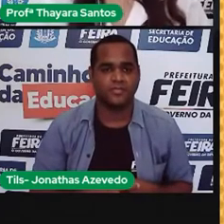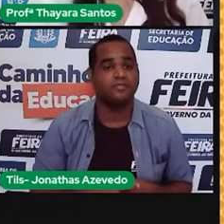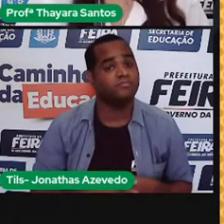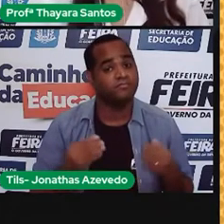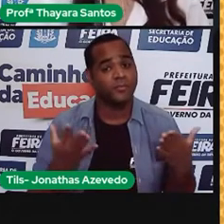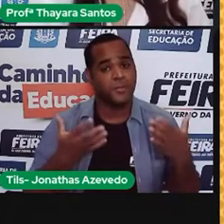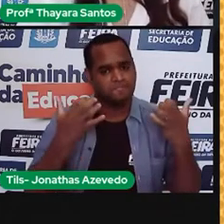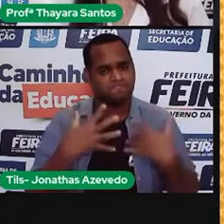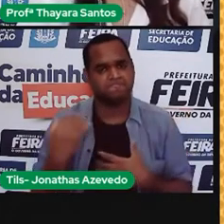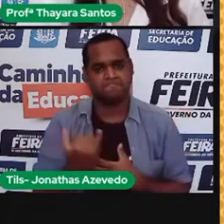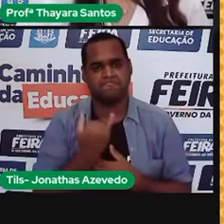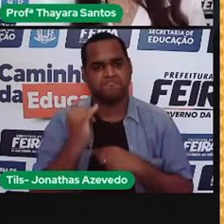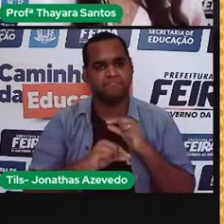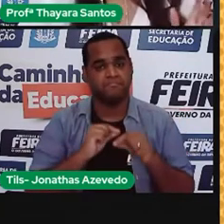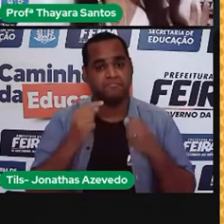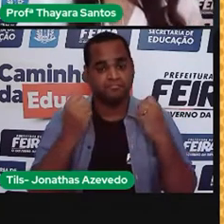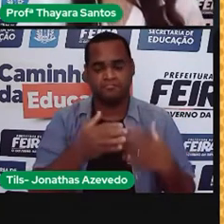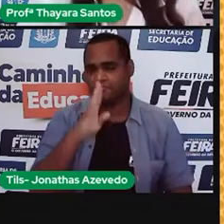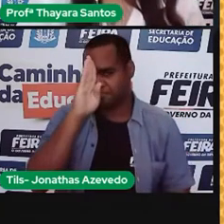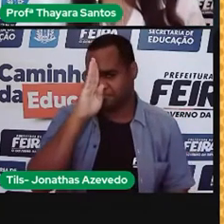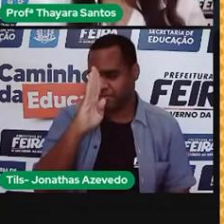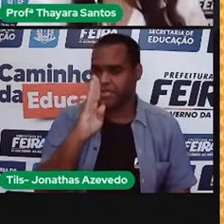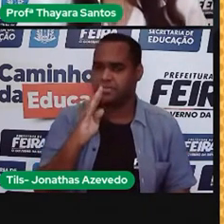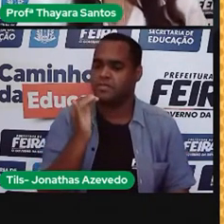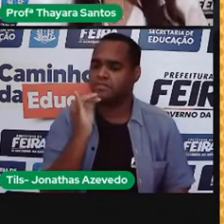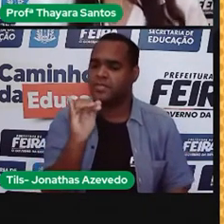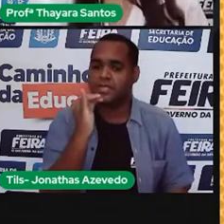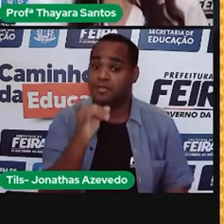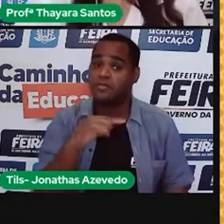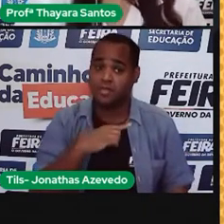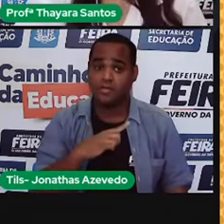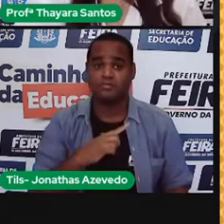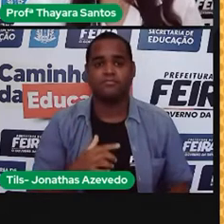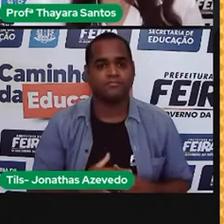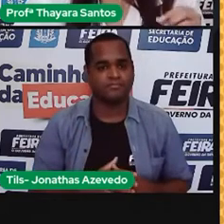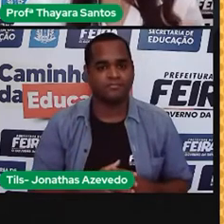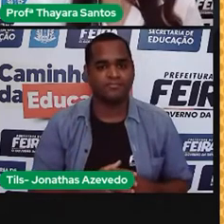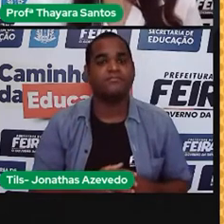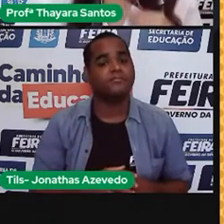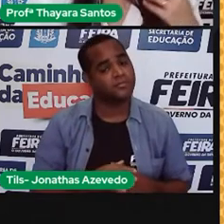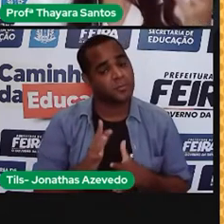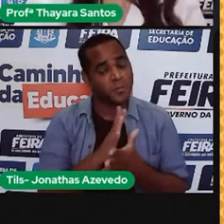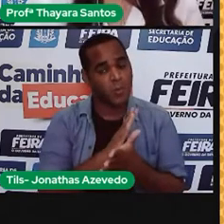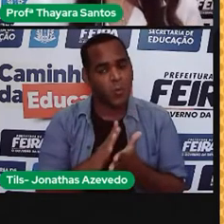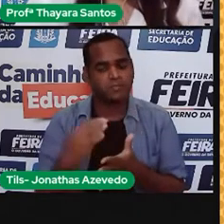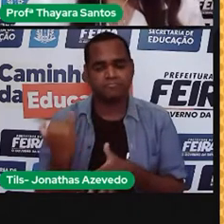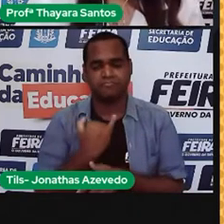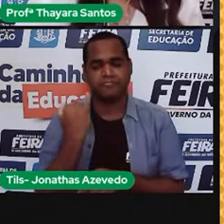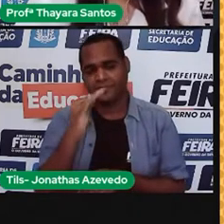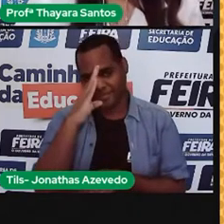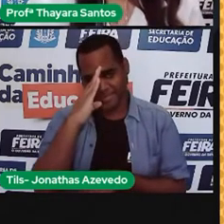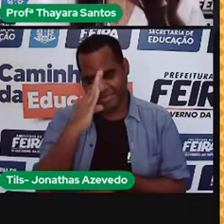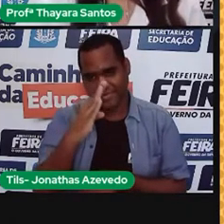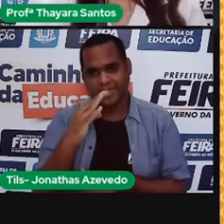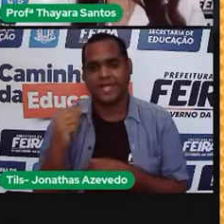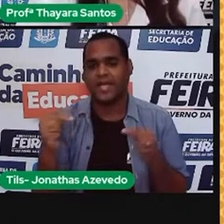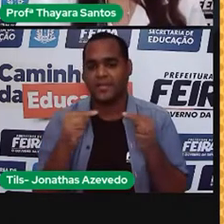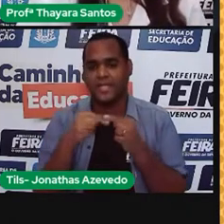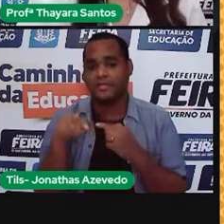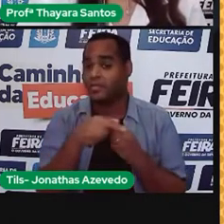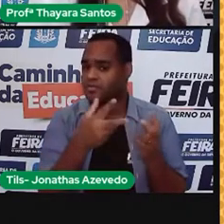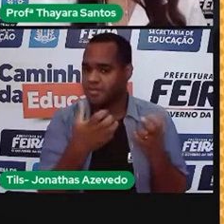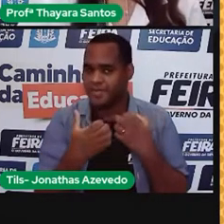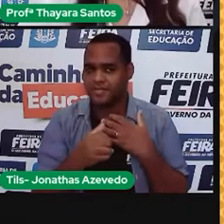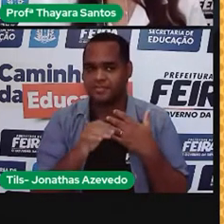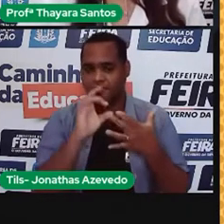Agora vamos falar sobre os principais tipos de energia que existem. Existem alguns tipos de energia e a gente pode